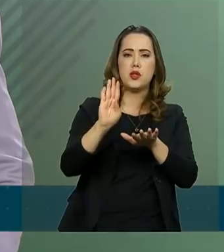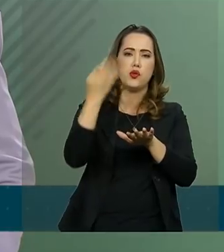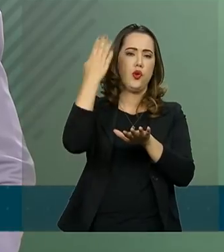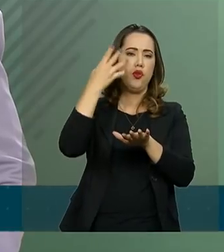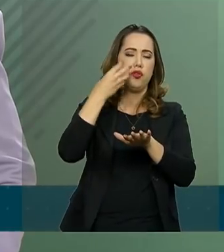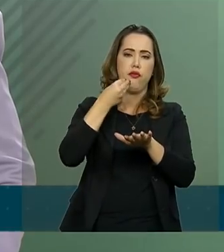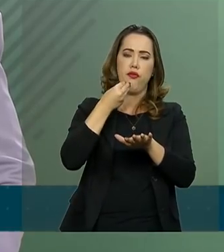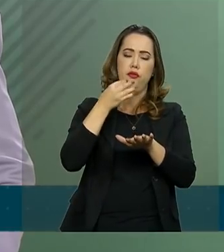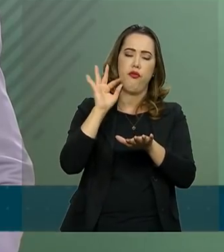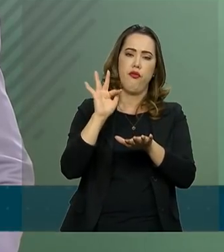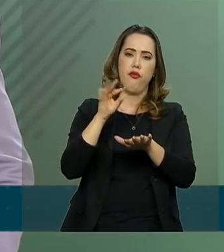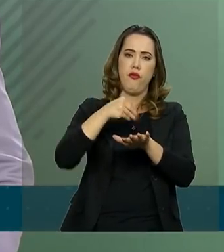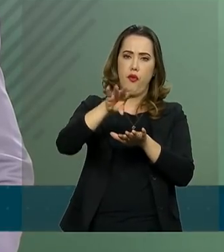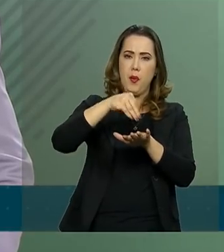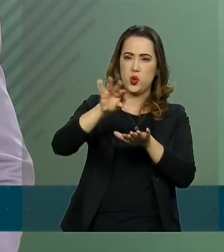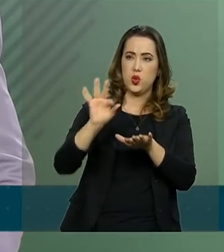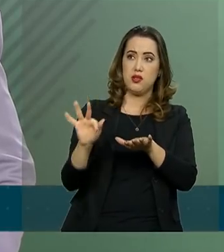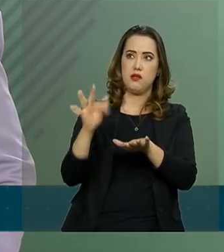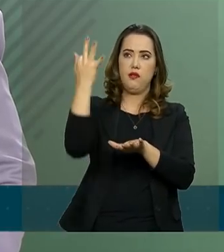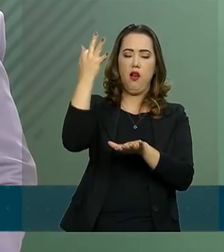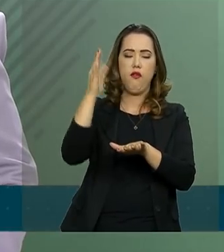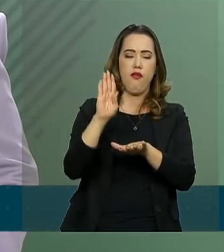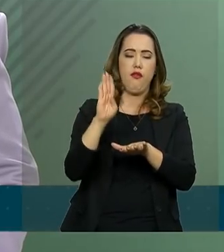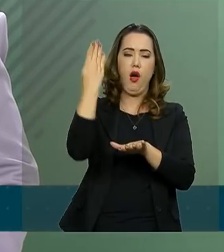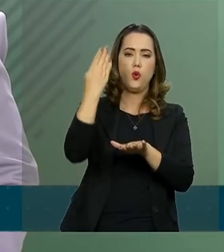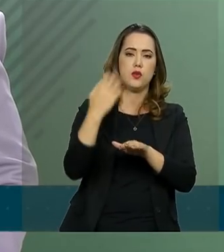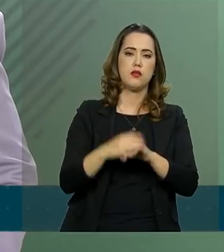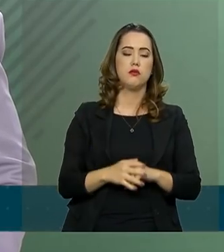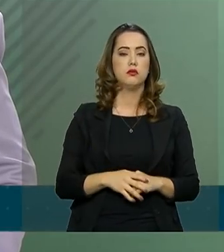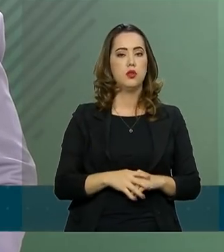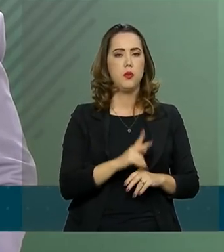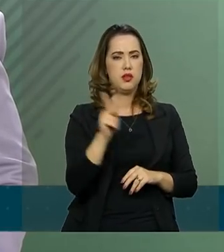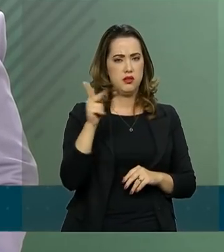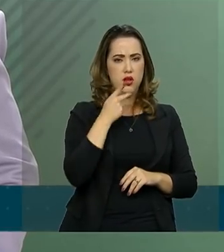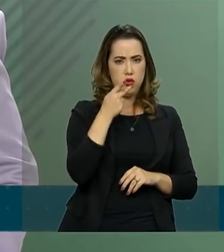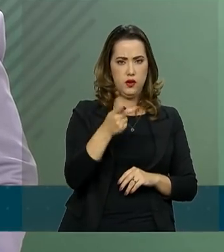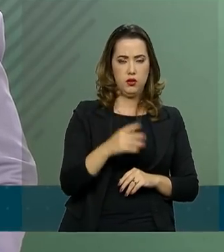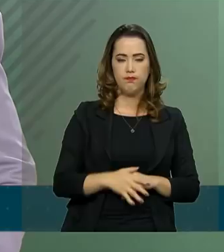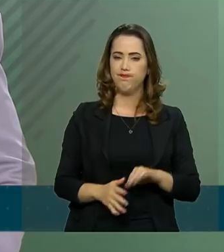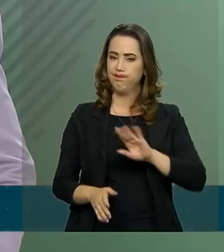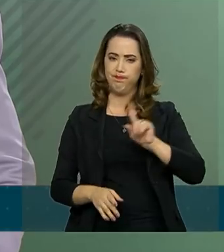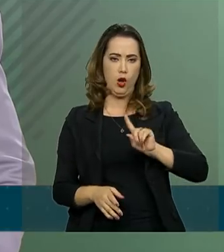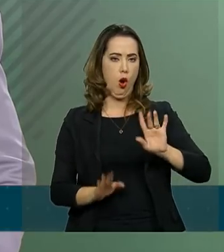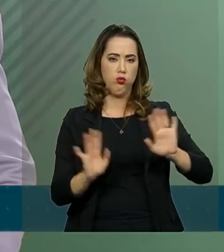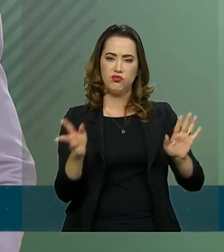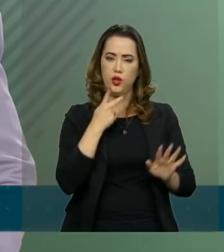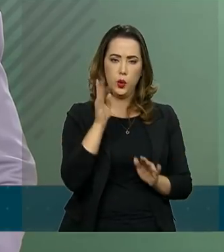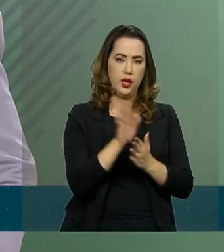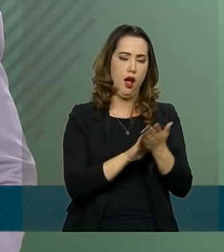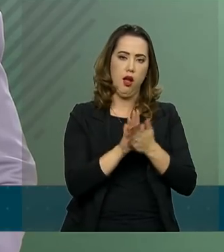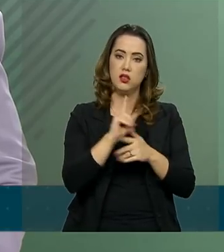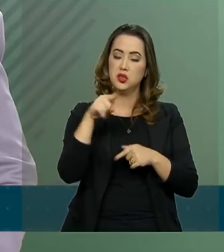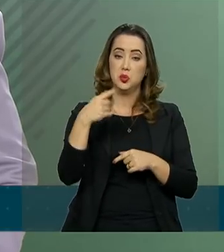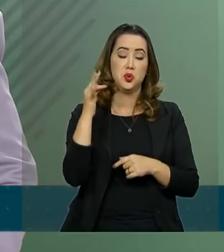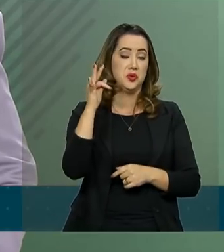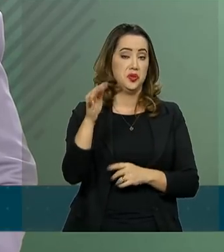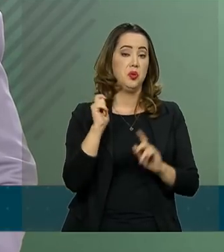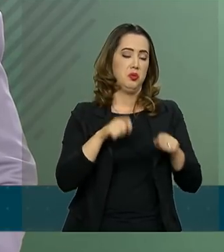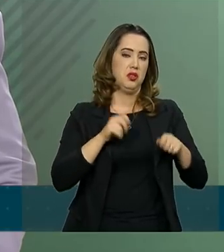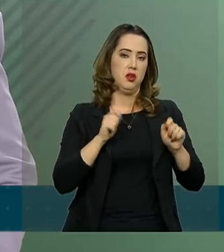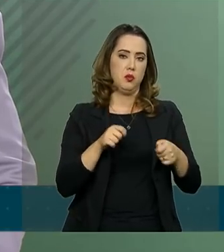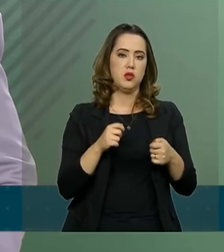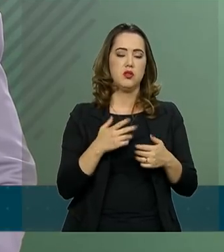não se pronunciou sobre isso. E, no momento mais oportuno, talvez nós tenhamos a